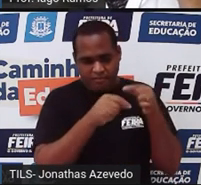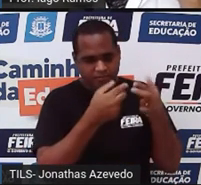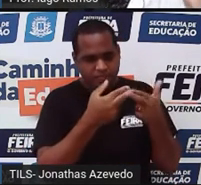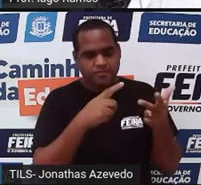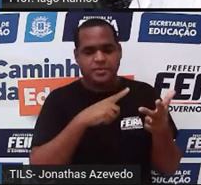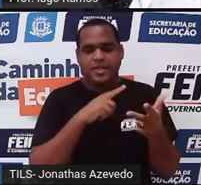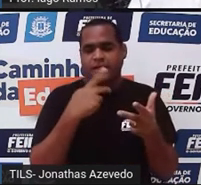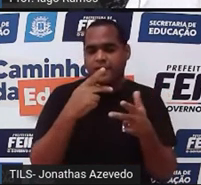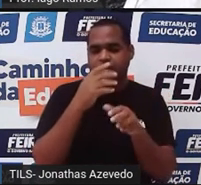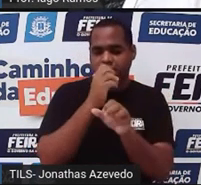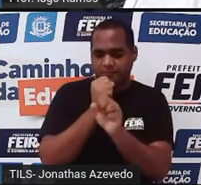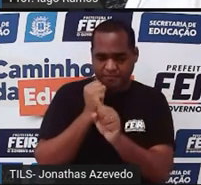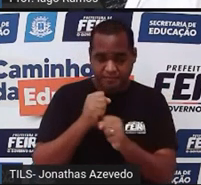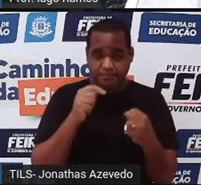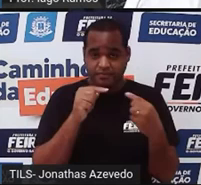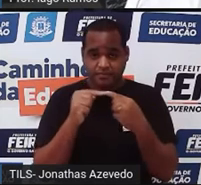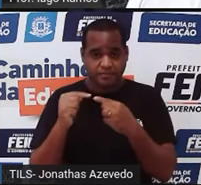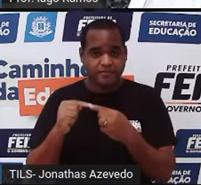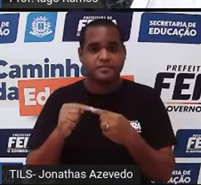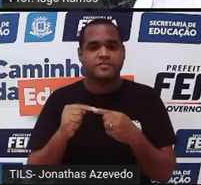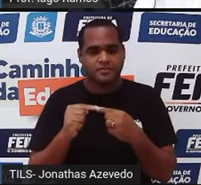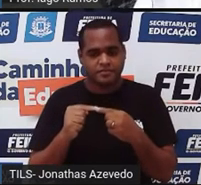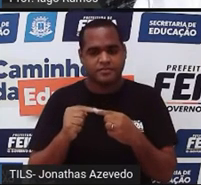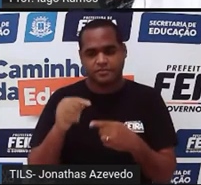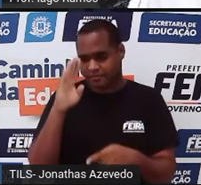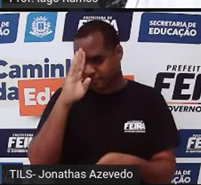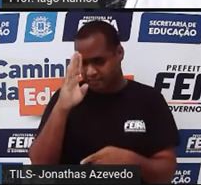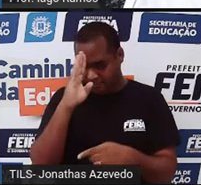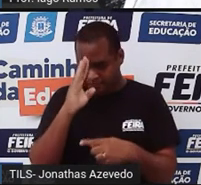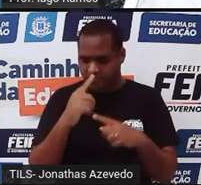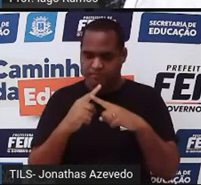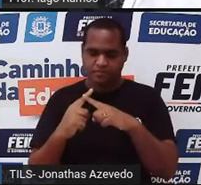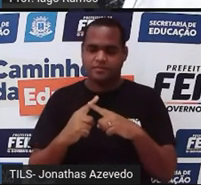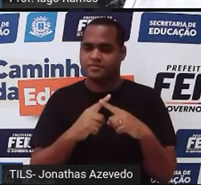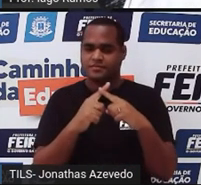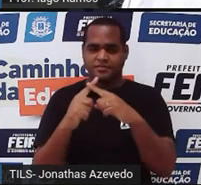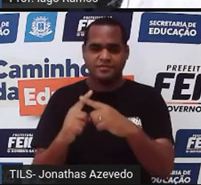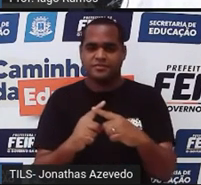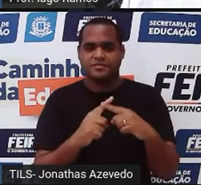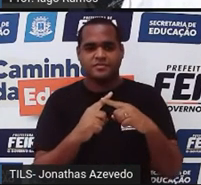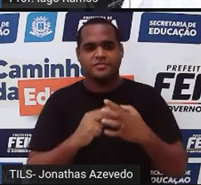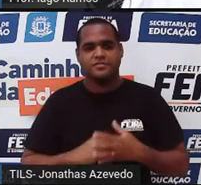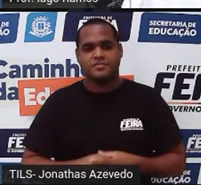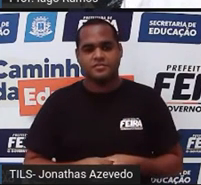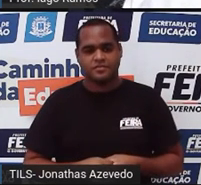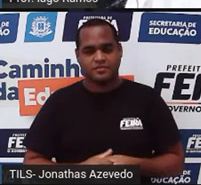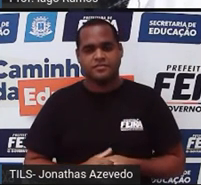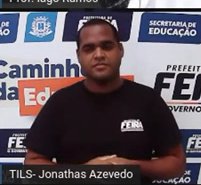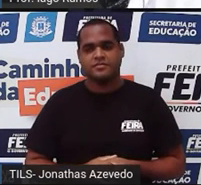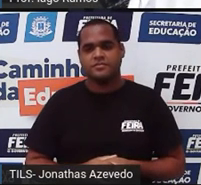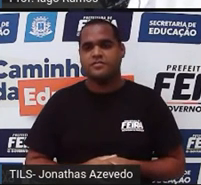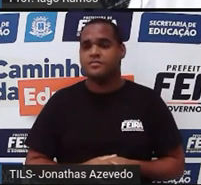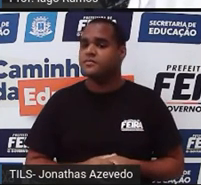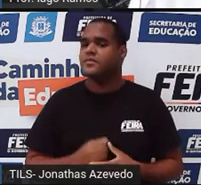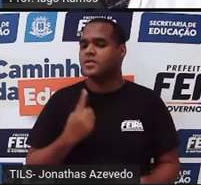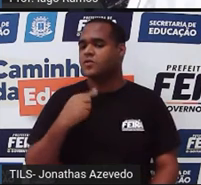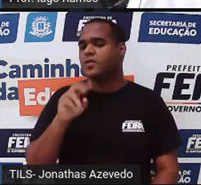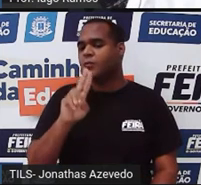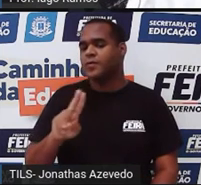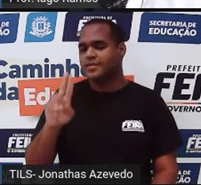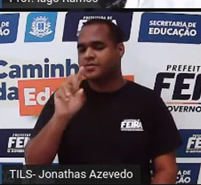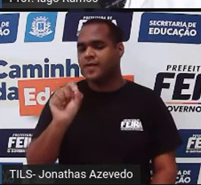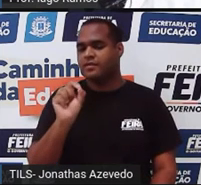coisa que você vai combinar, é chamado de princípio multiplicativo, que a gente usa uma